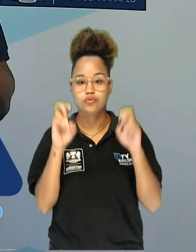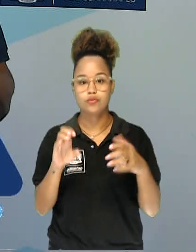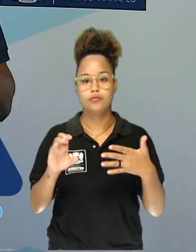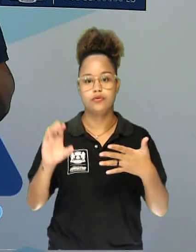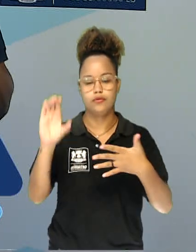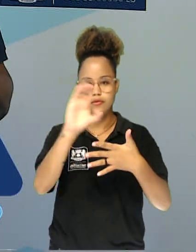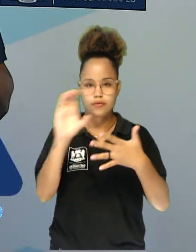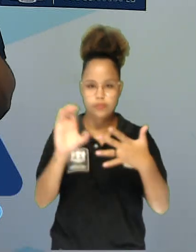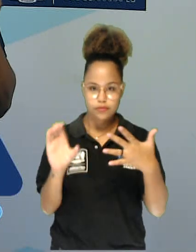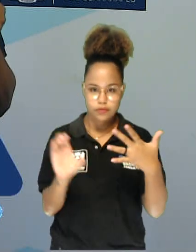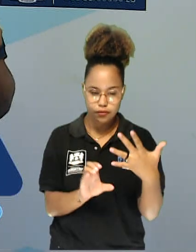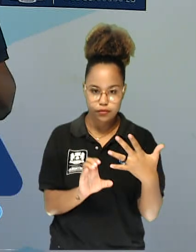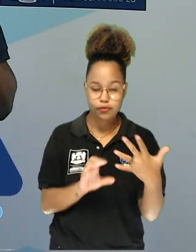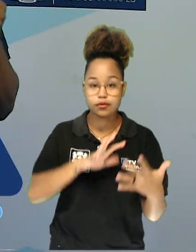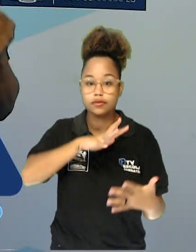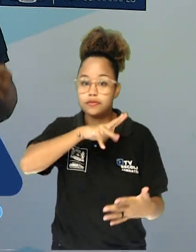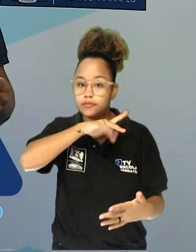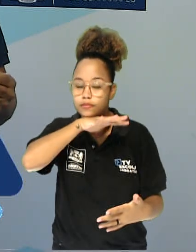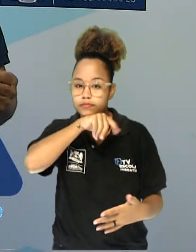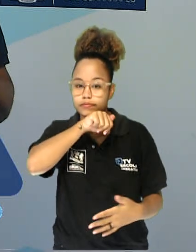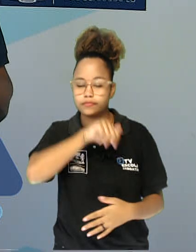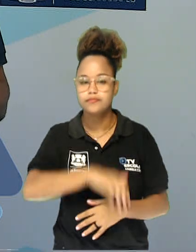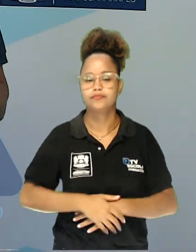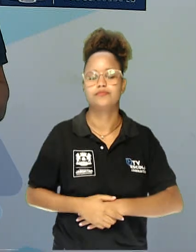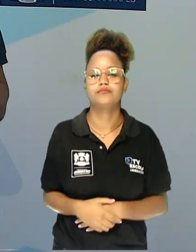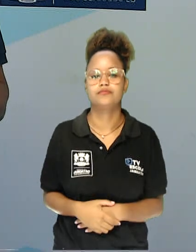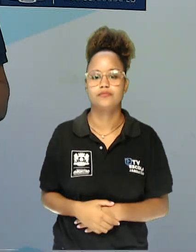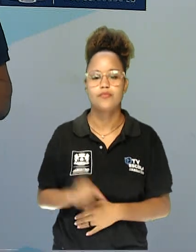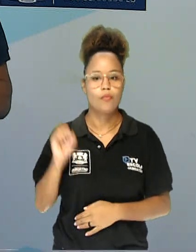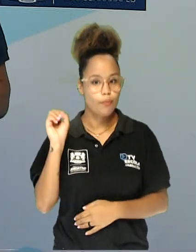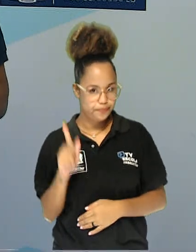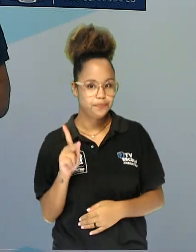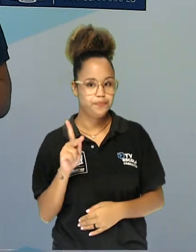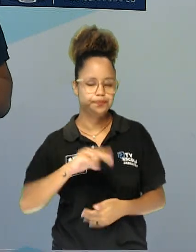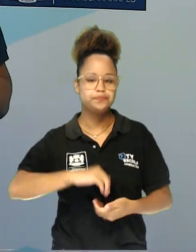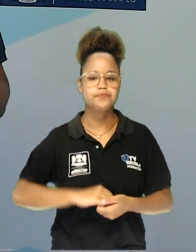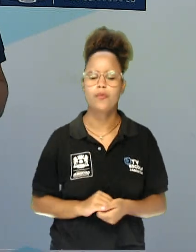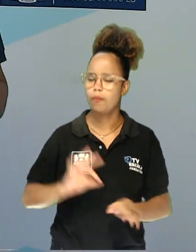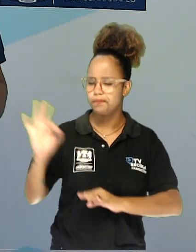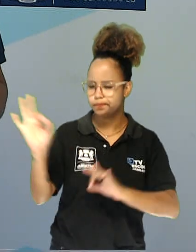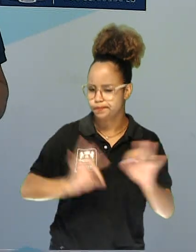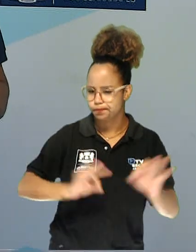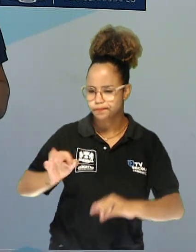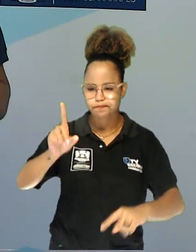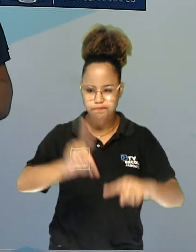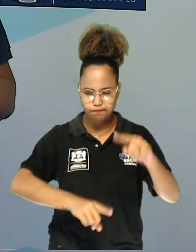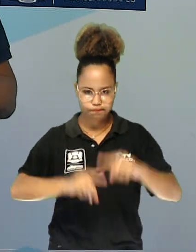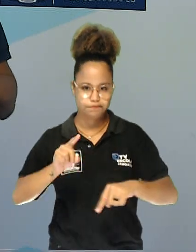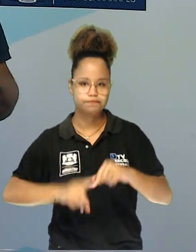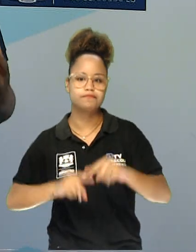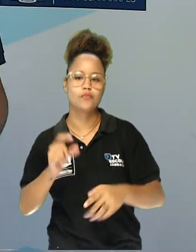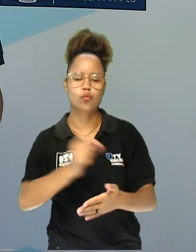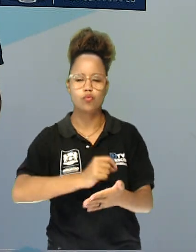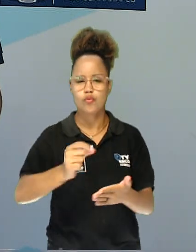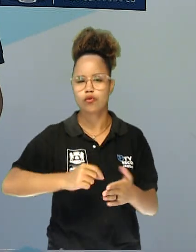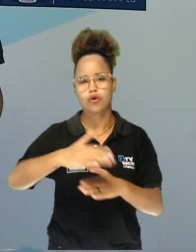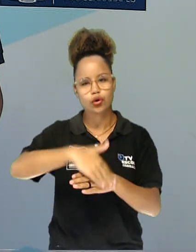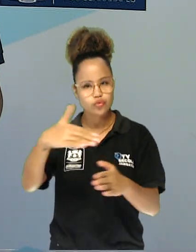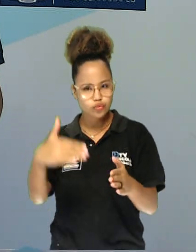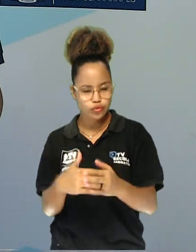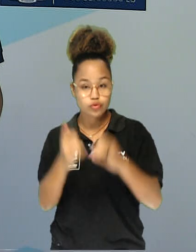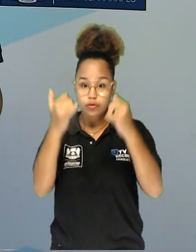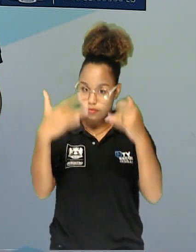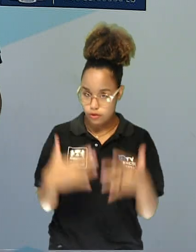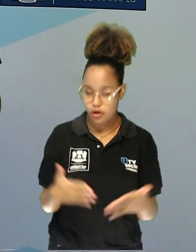classificação dos animais, beleza? Prepara o teu material, escreve tudo que nós vamos